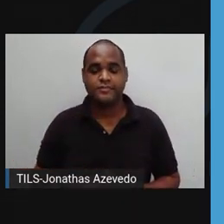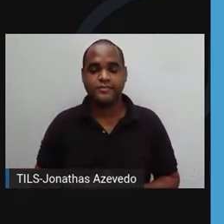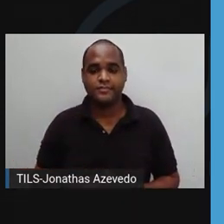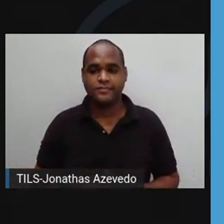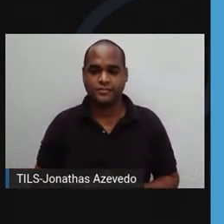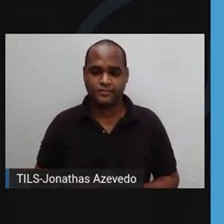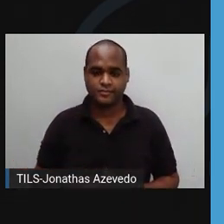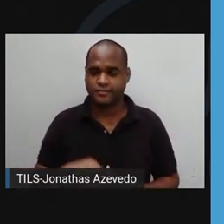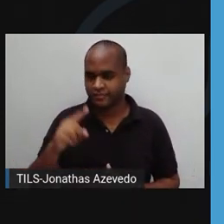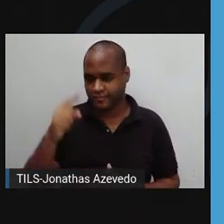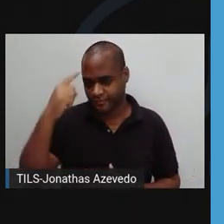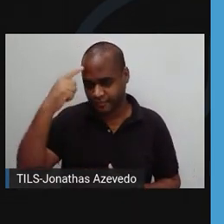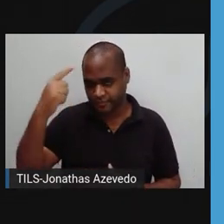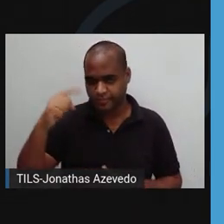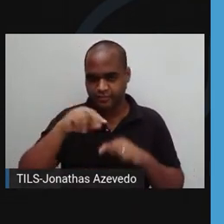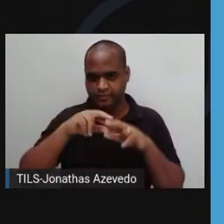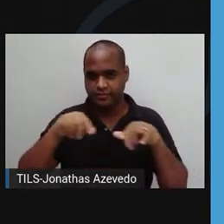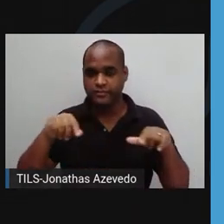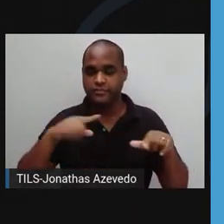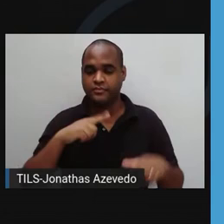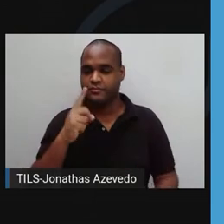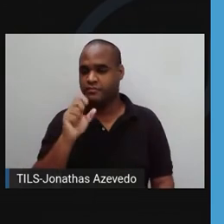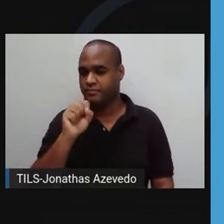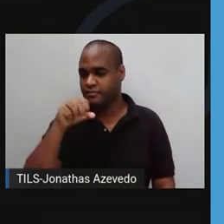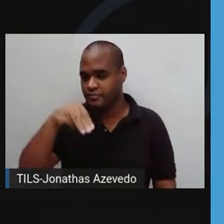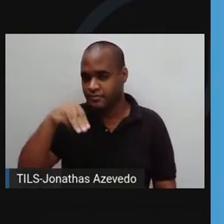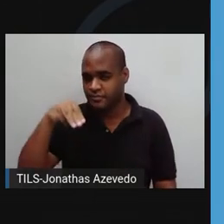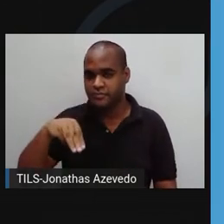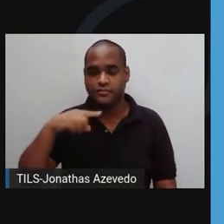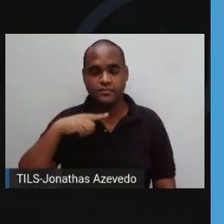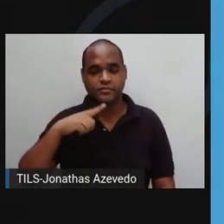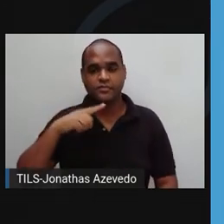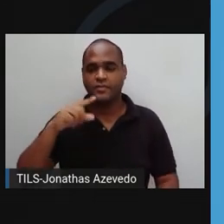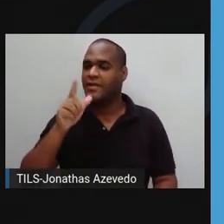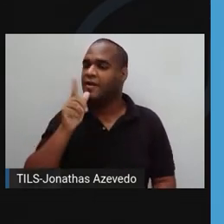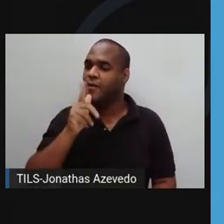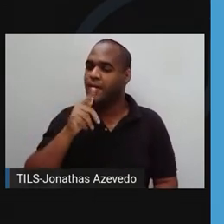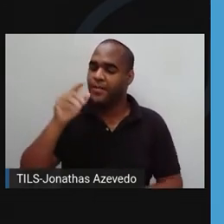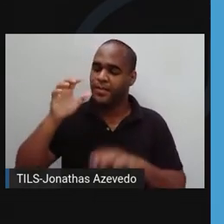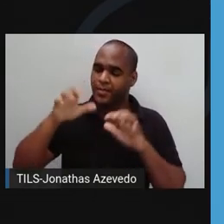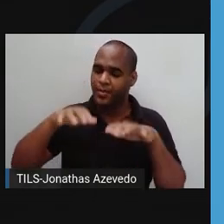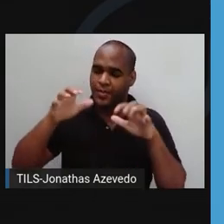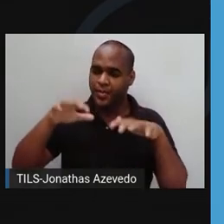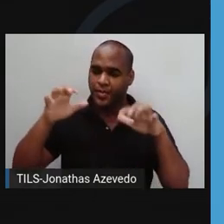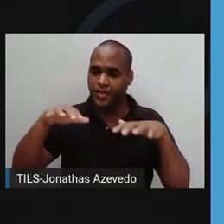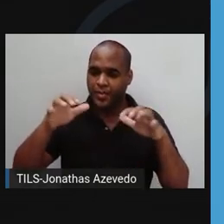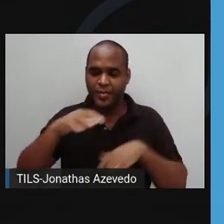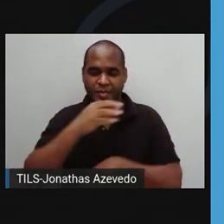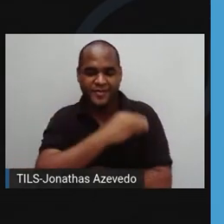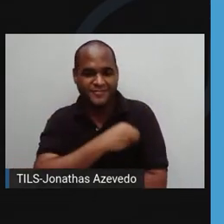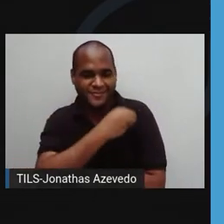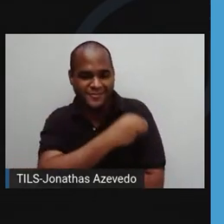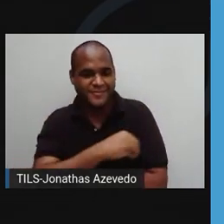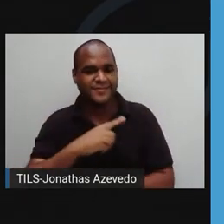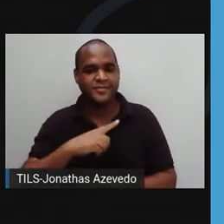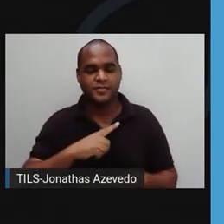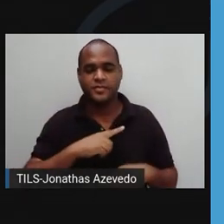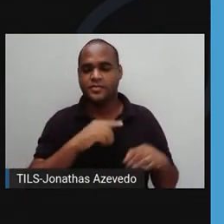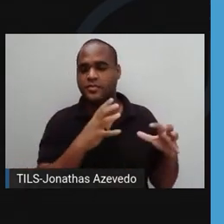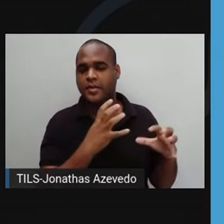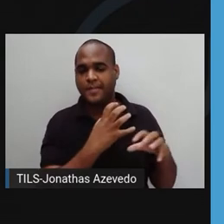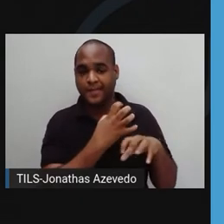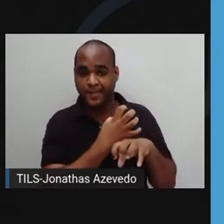O Mar de Aral afundou 18 metros, principalmente devido à irrigação de enormes campos de algodão. Um deserto de sal